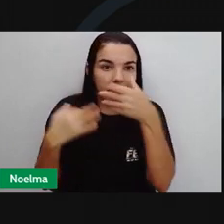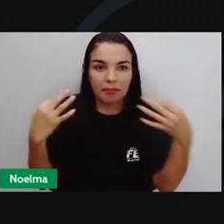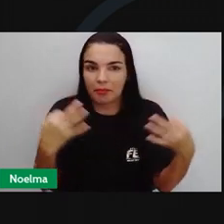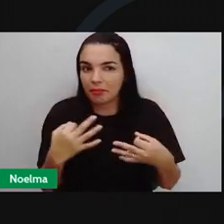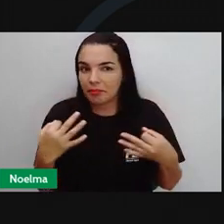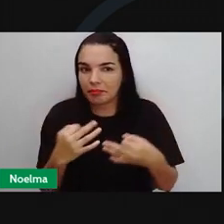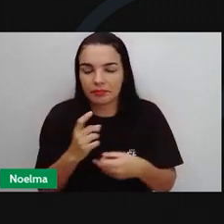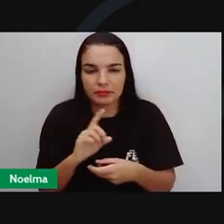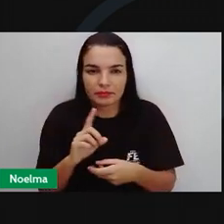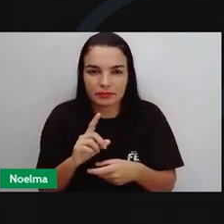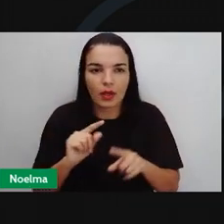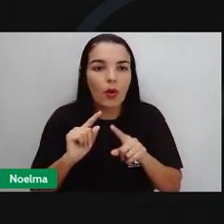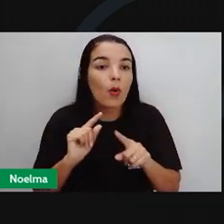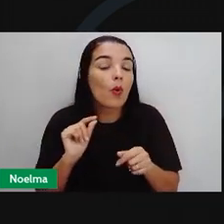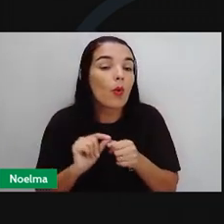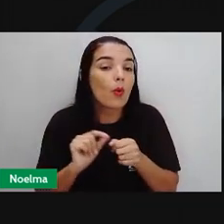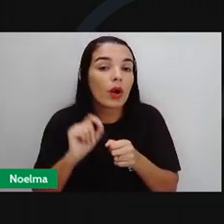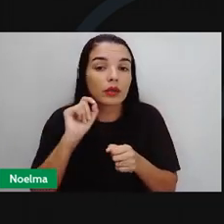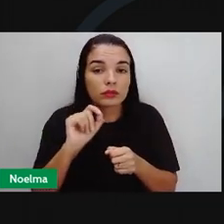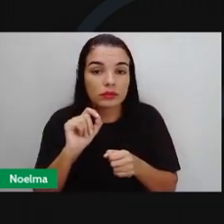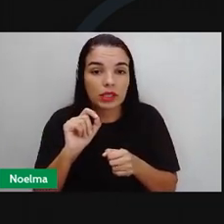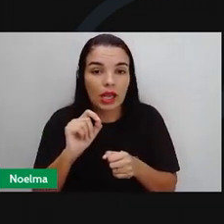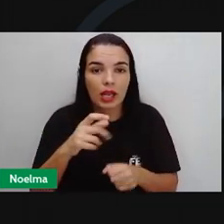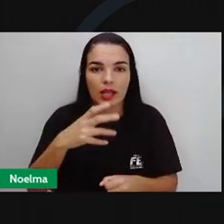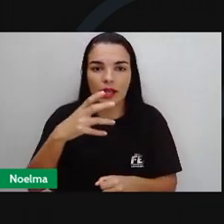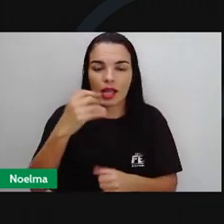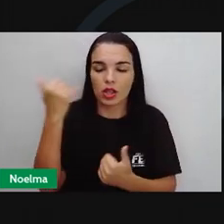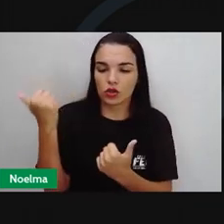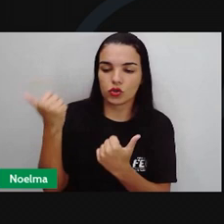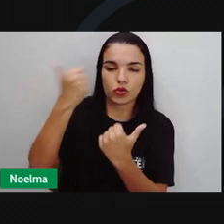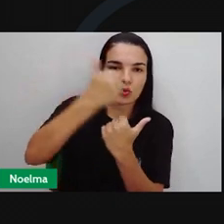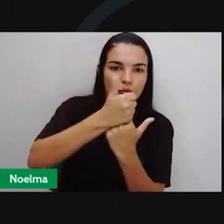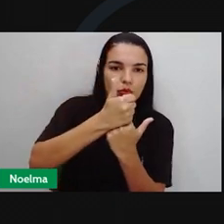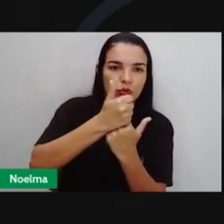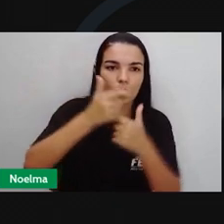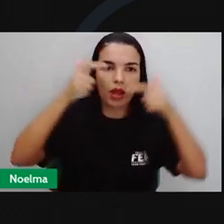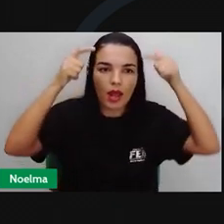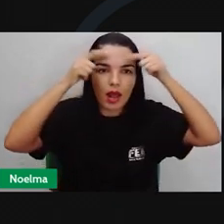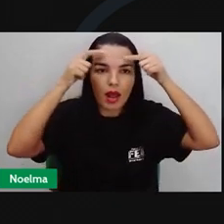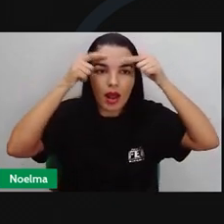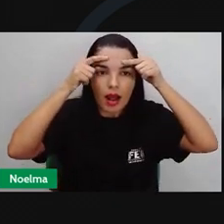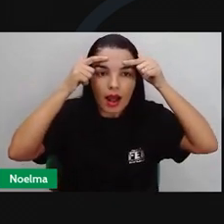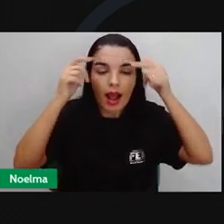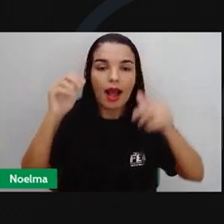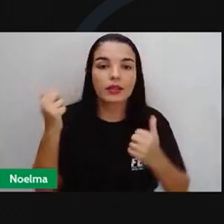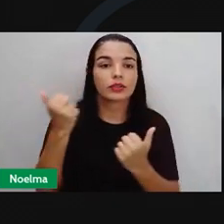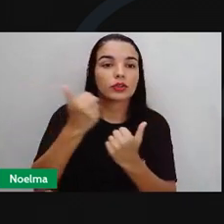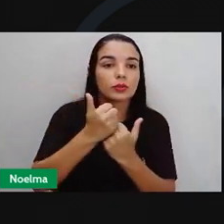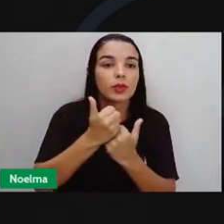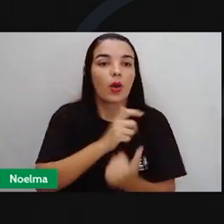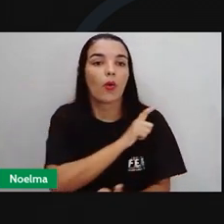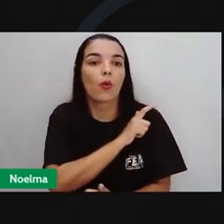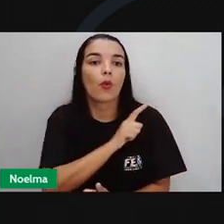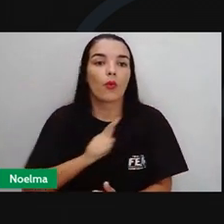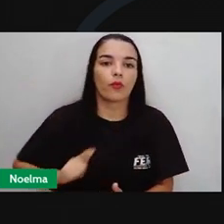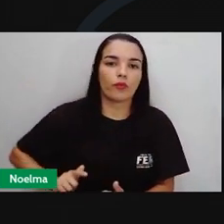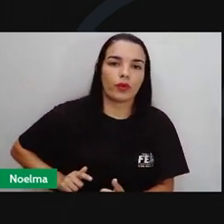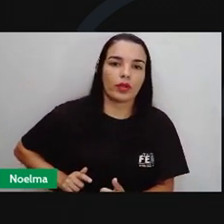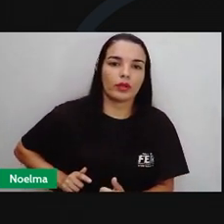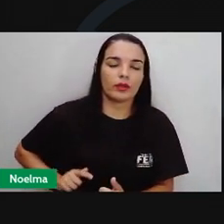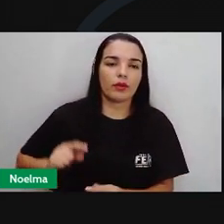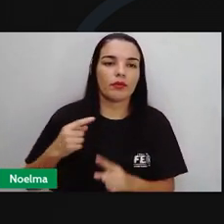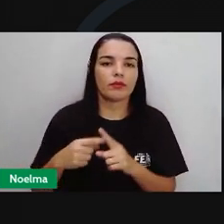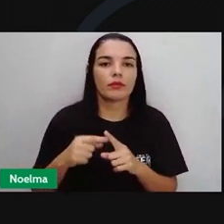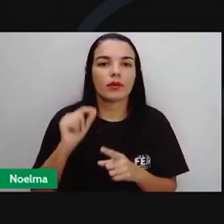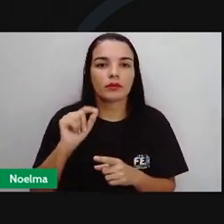A república havia substituído a monarquia Mas quem continuava mandando eram os fazendeiros conhecidos como